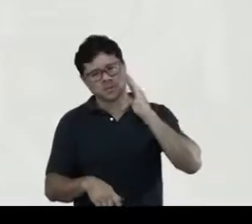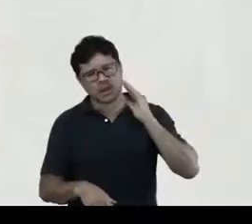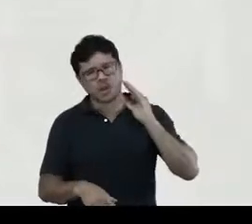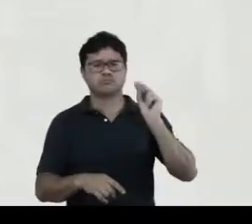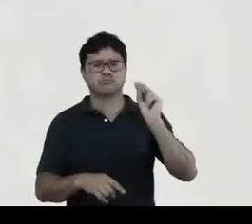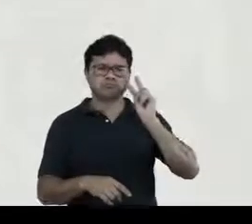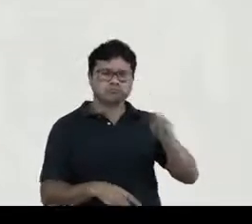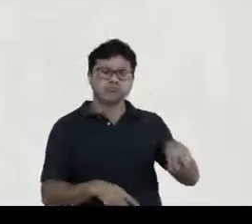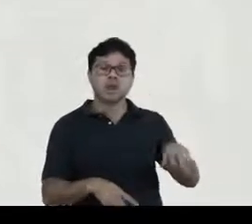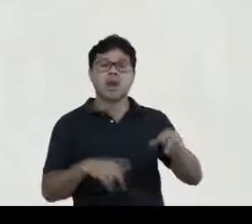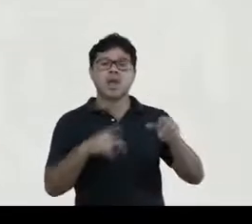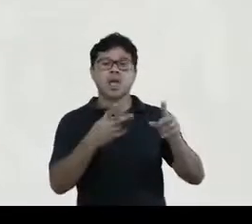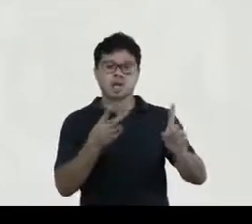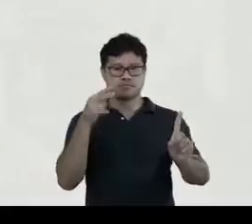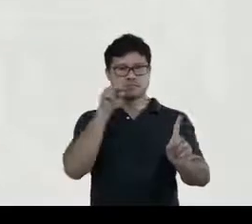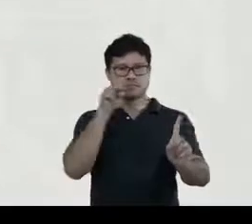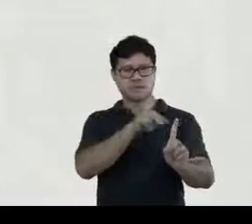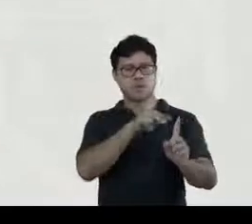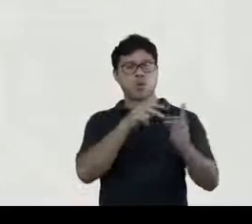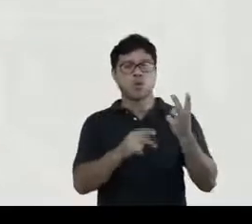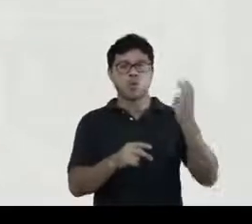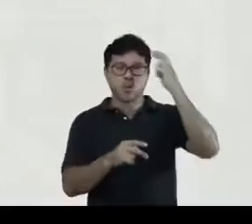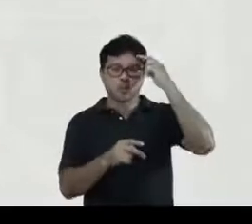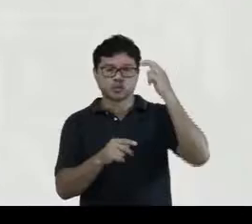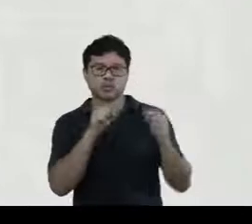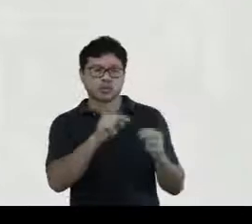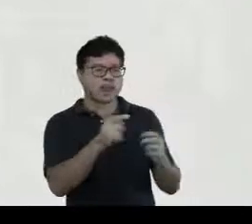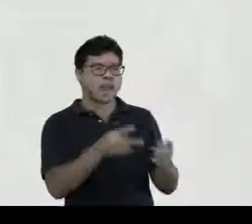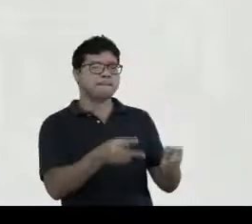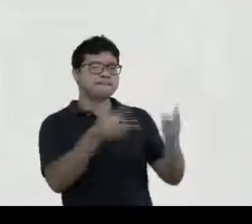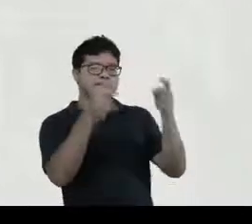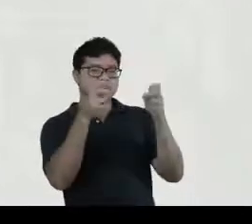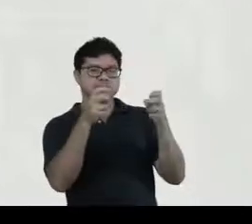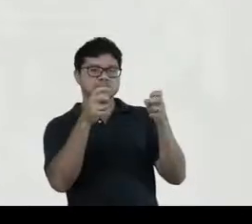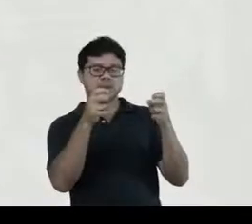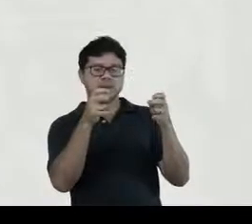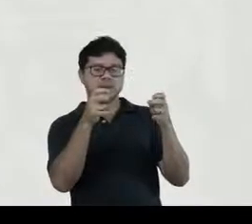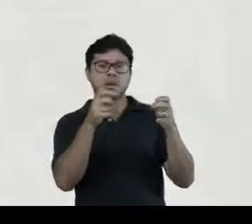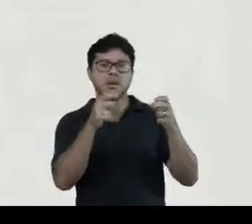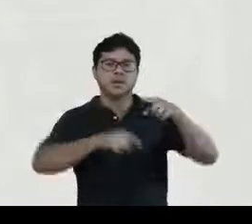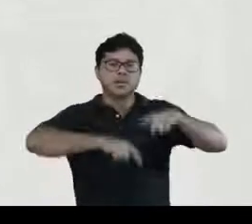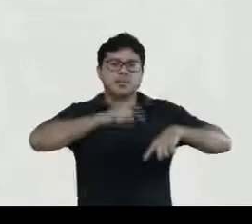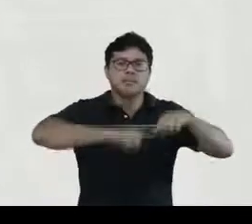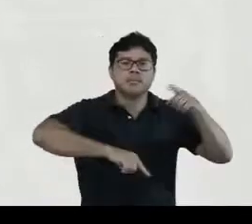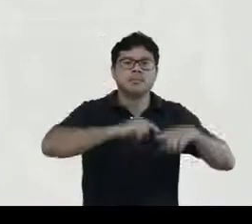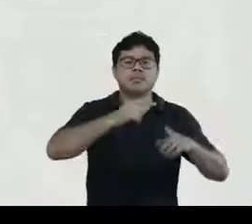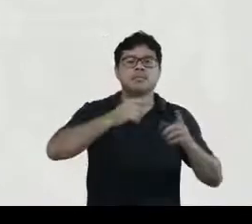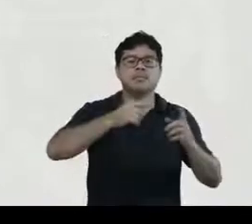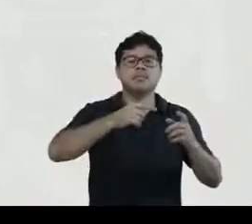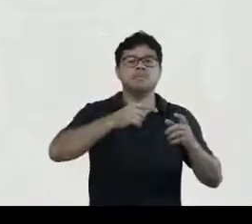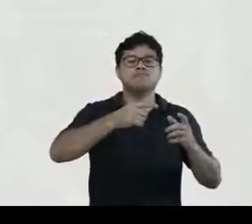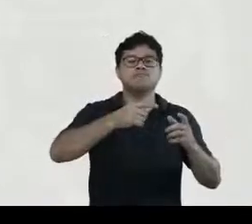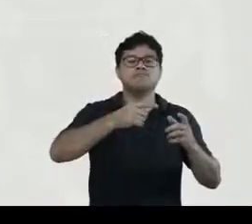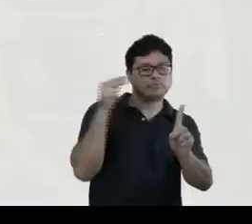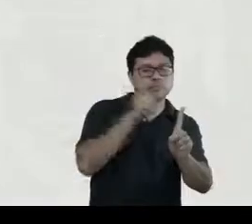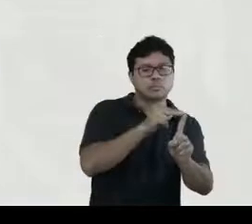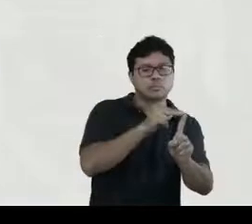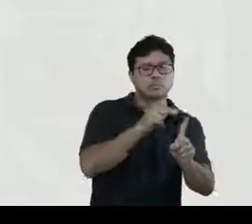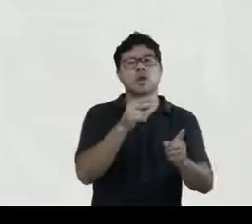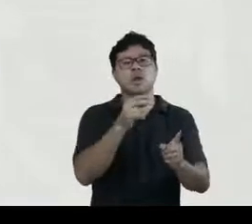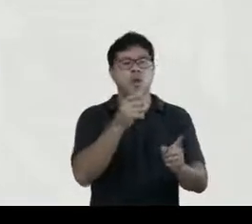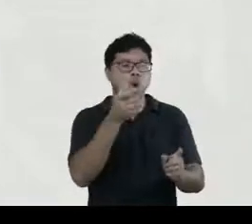que a perspectiva dessa cultura né de perceber a cultura material a